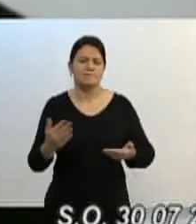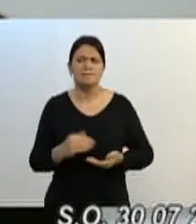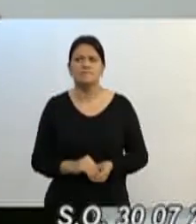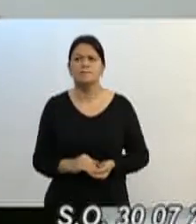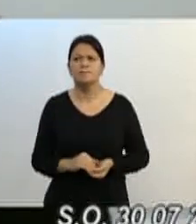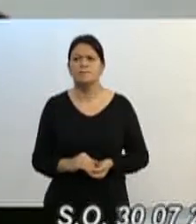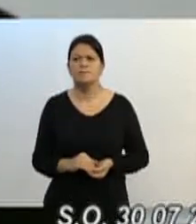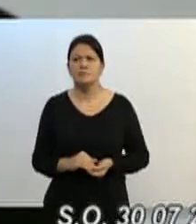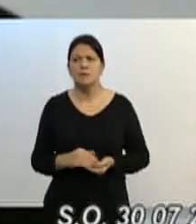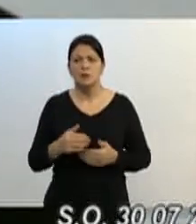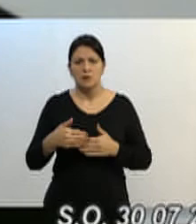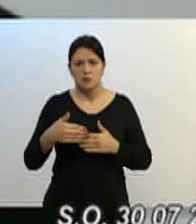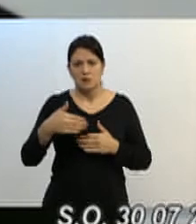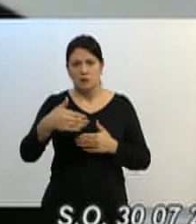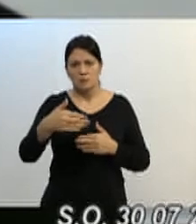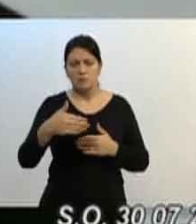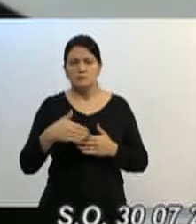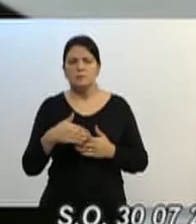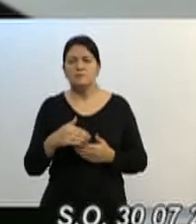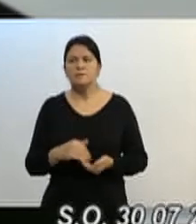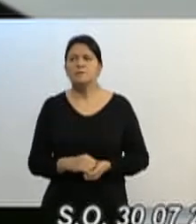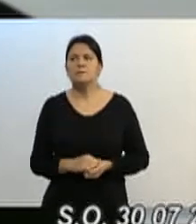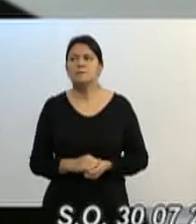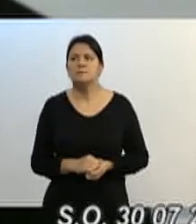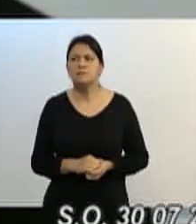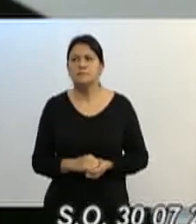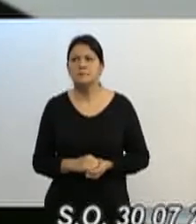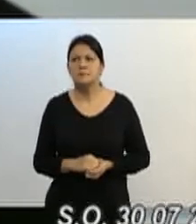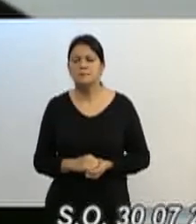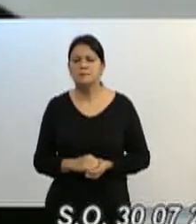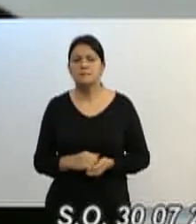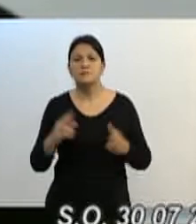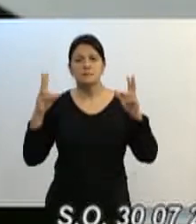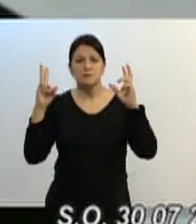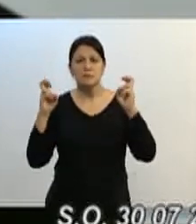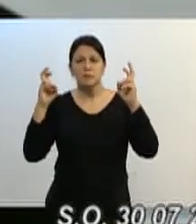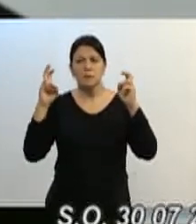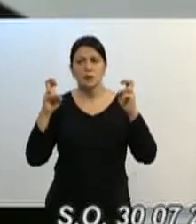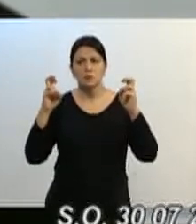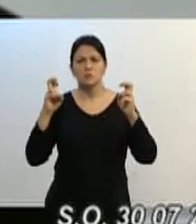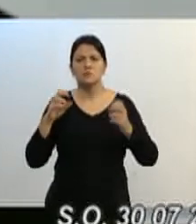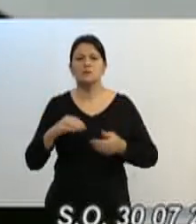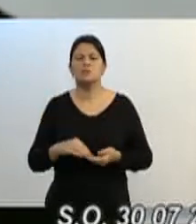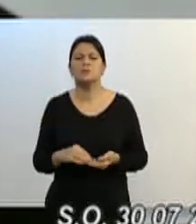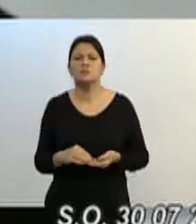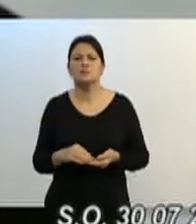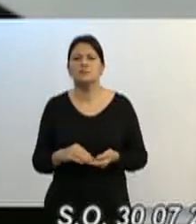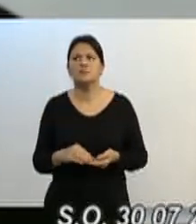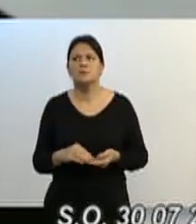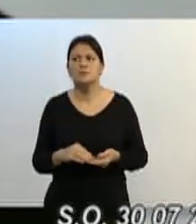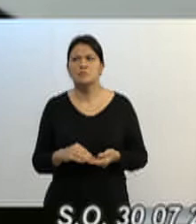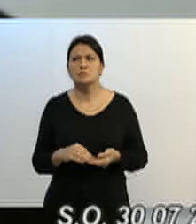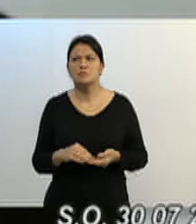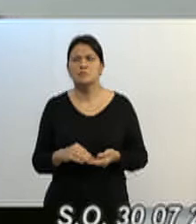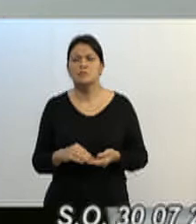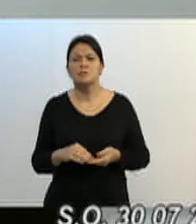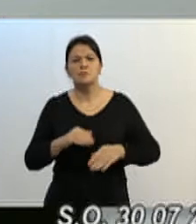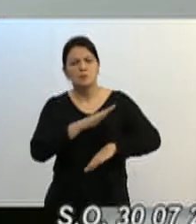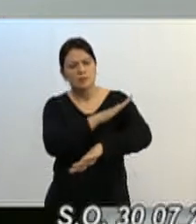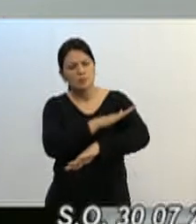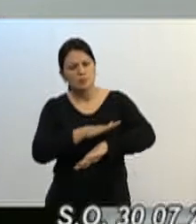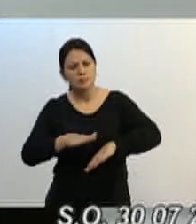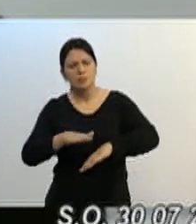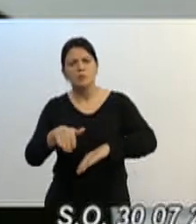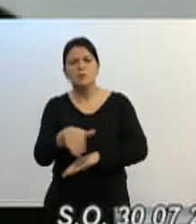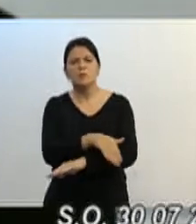seguindo, próximo assunto, o presidente e demais vereadores de comunidade, a alimentação da boa volta aqui mesmo.